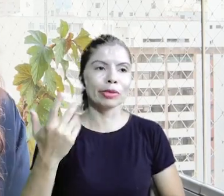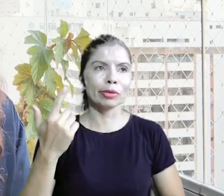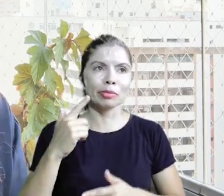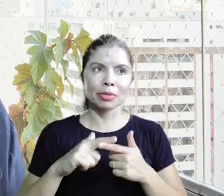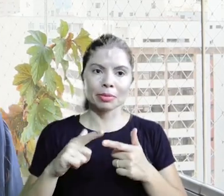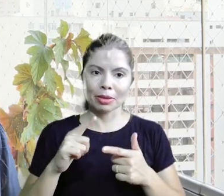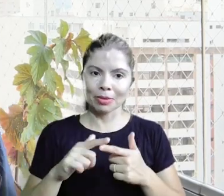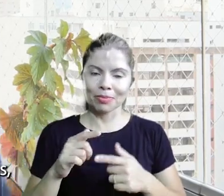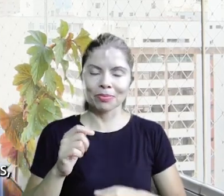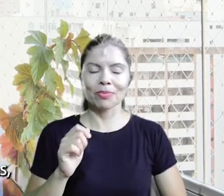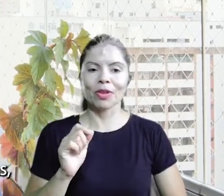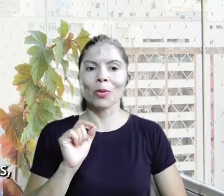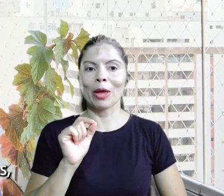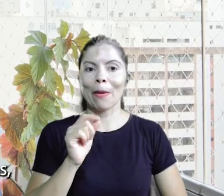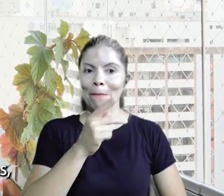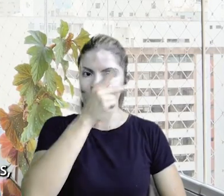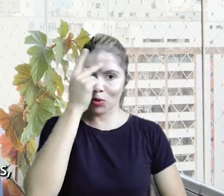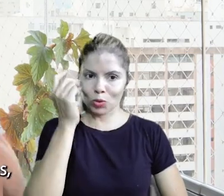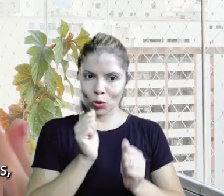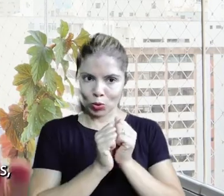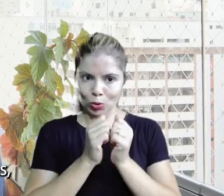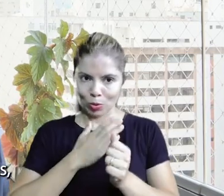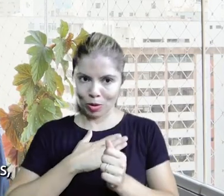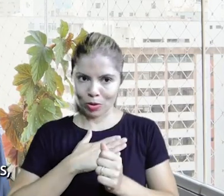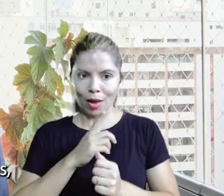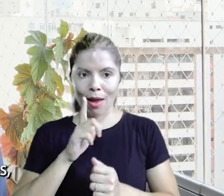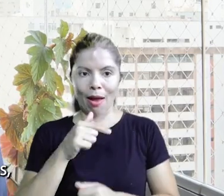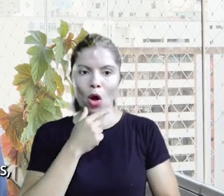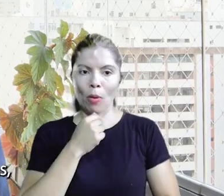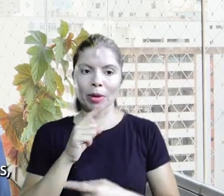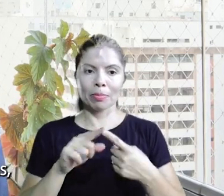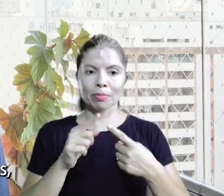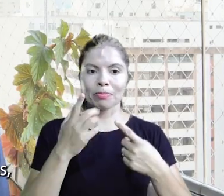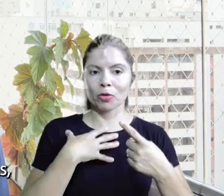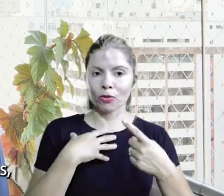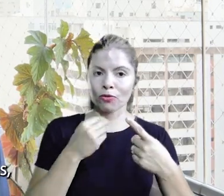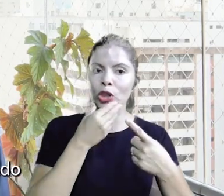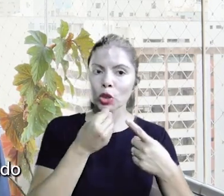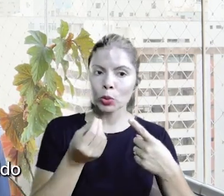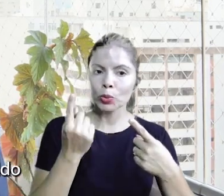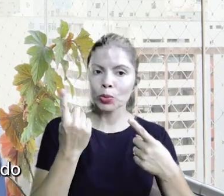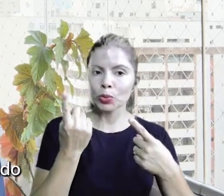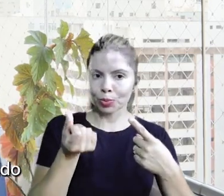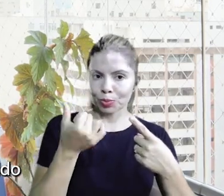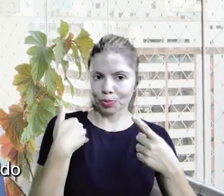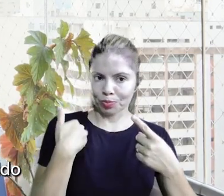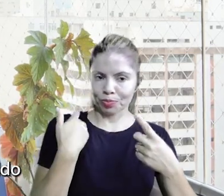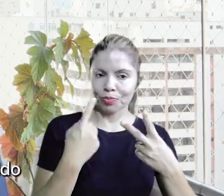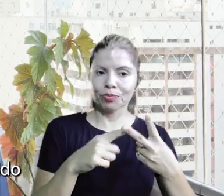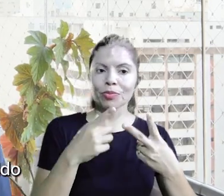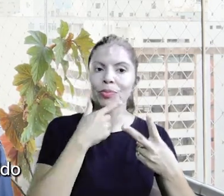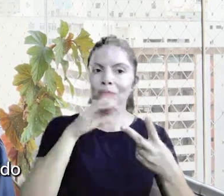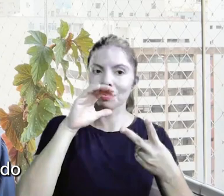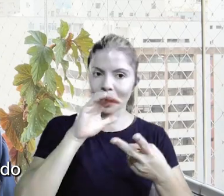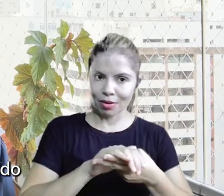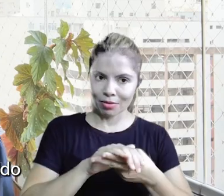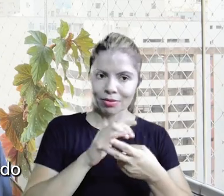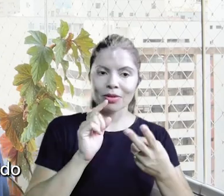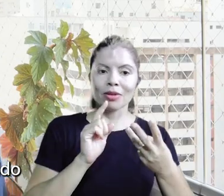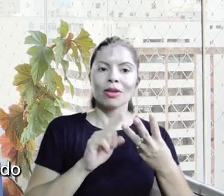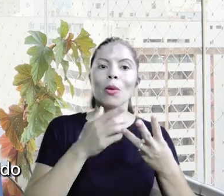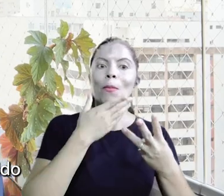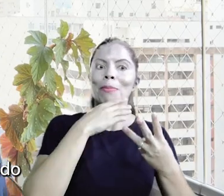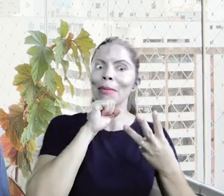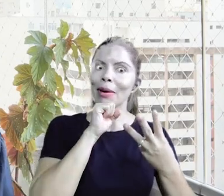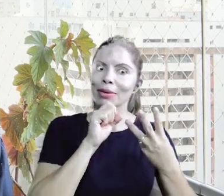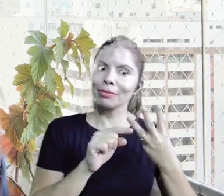por algo do destino, engraçado é que quem foi comigo me acompanhar foram todos os homens. Foi o meu filho, de 16 anos, o